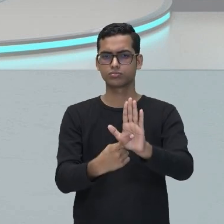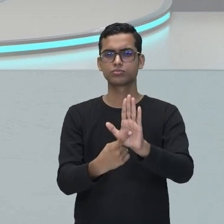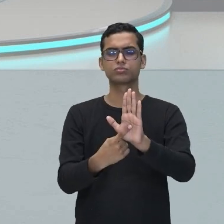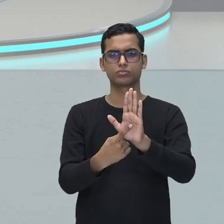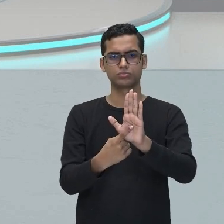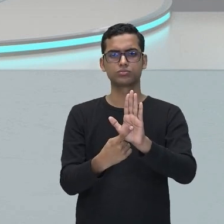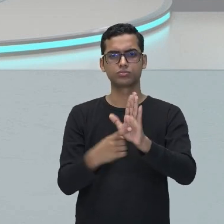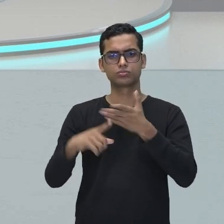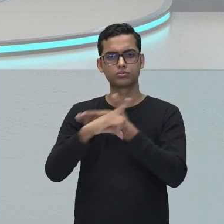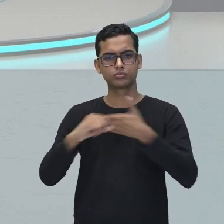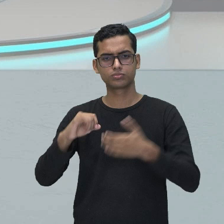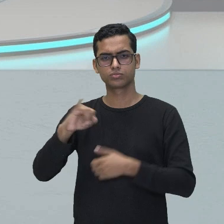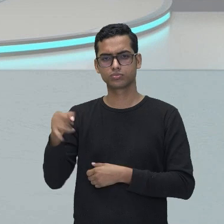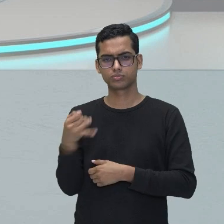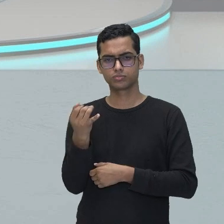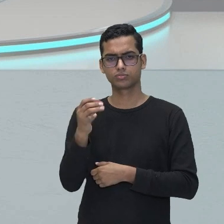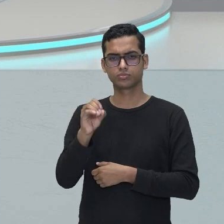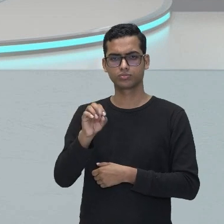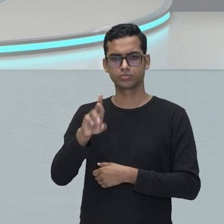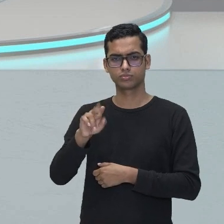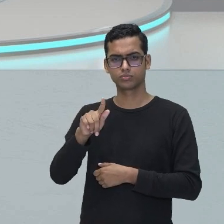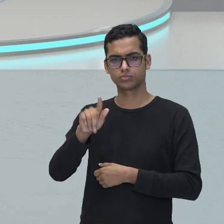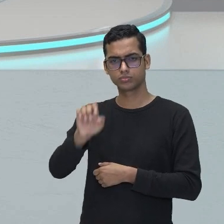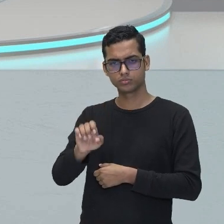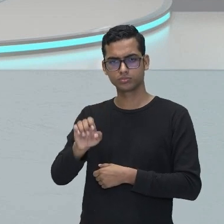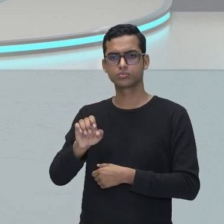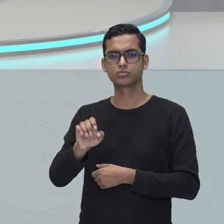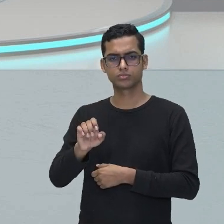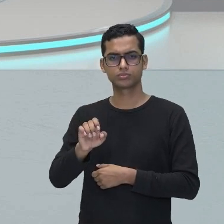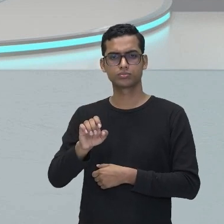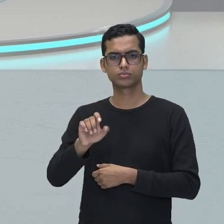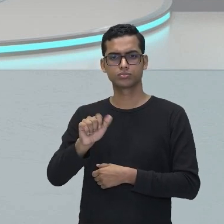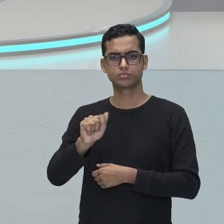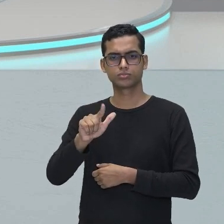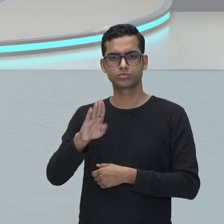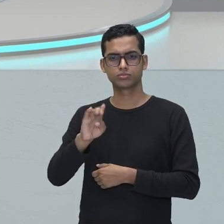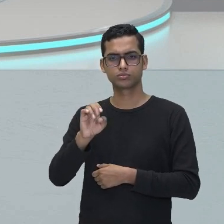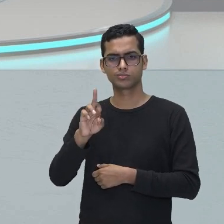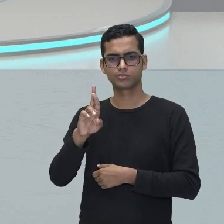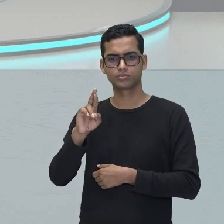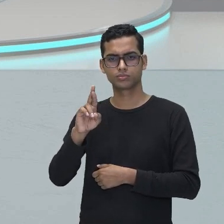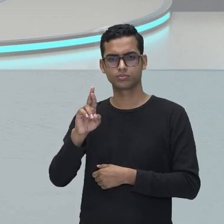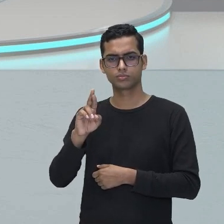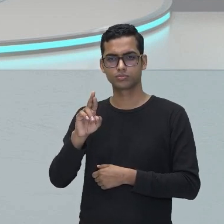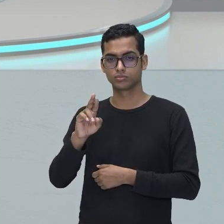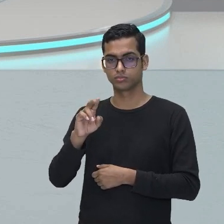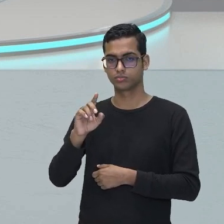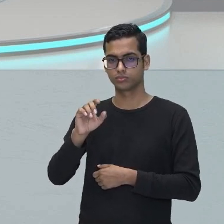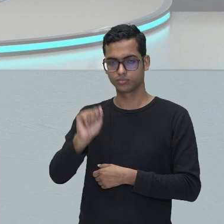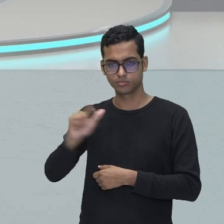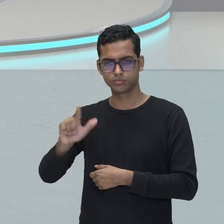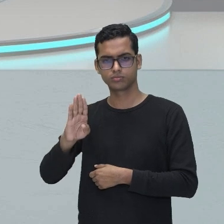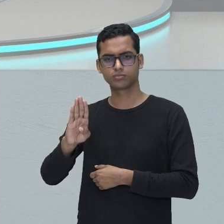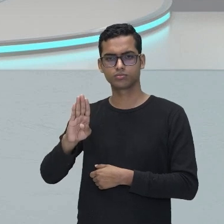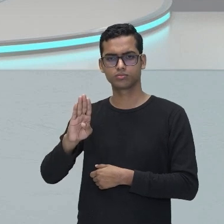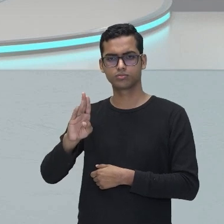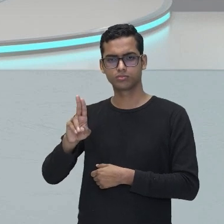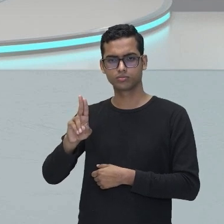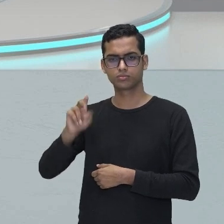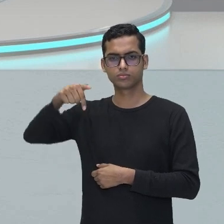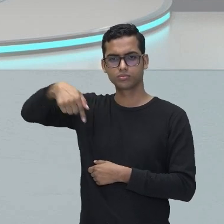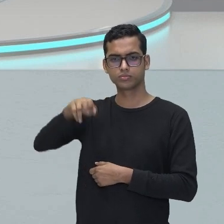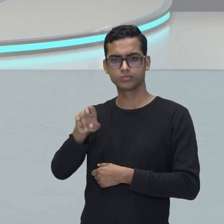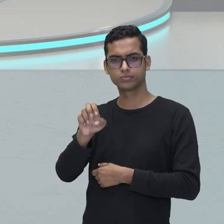Coelho. Então, parte de uma história de algo verdadeiro, né? Terceiro donatário da Capitania de